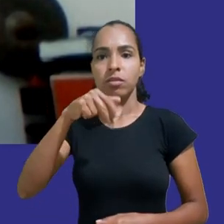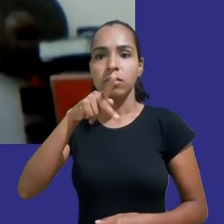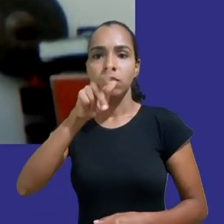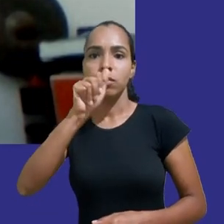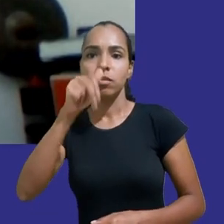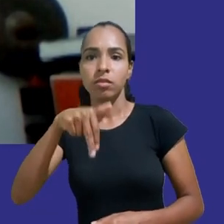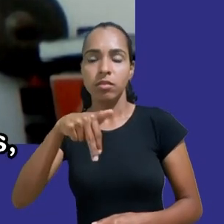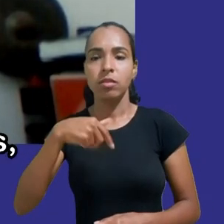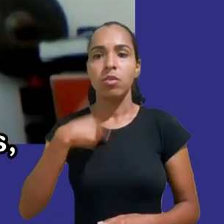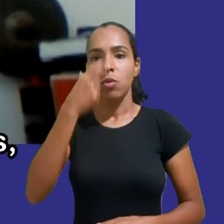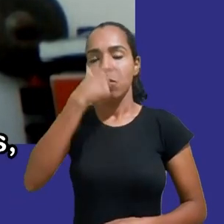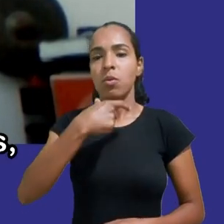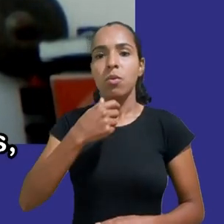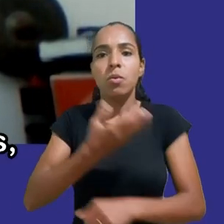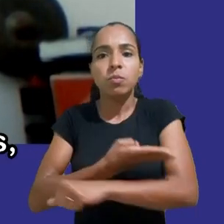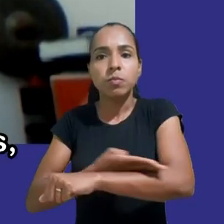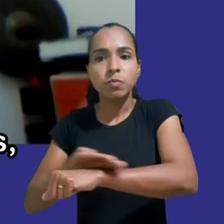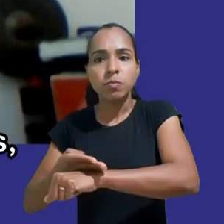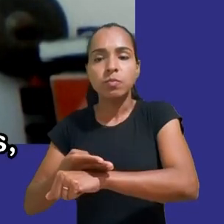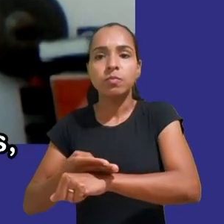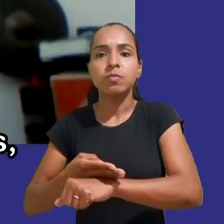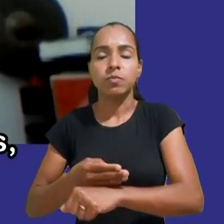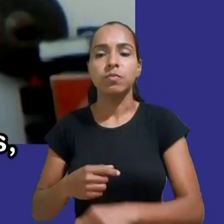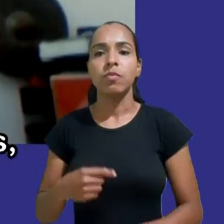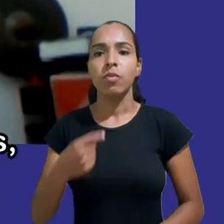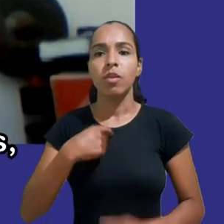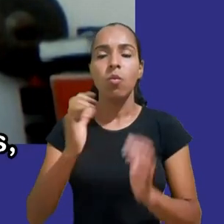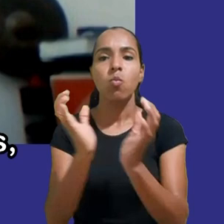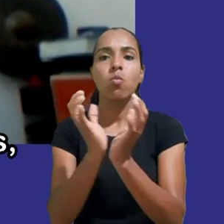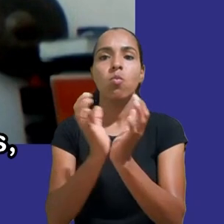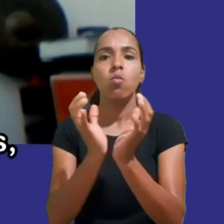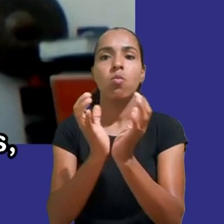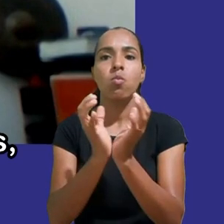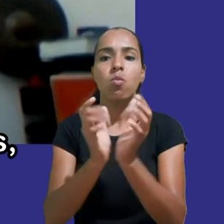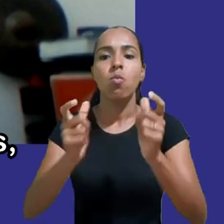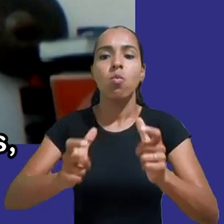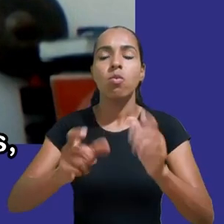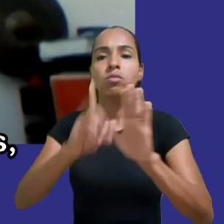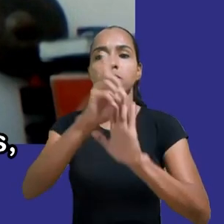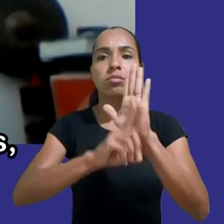trabalho para a organização Five Rights de direitos digitais das crianças